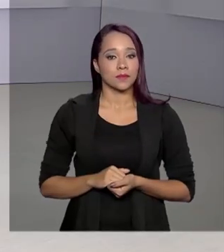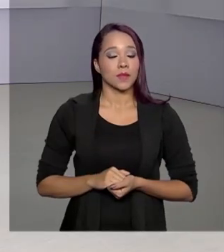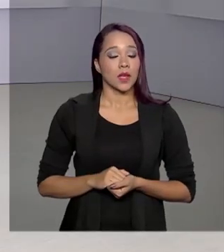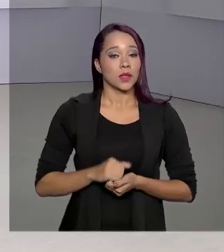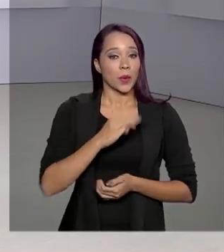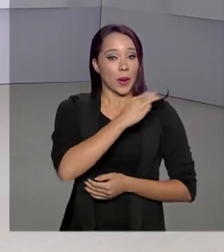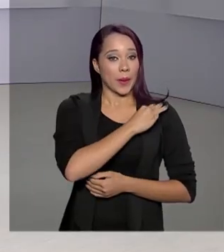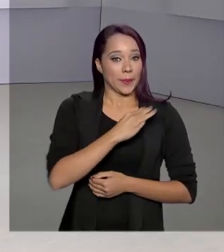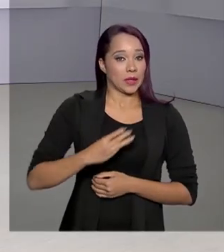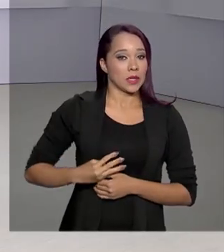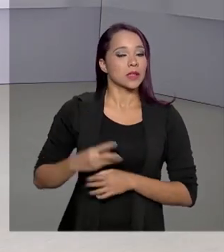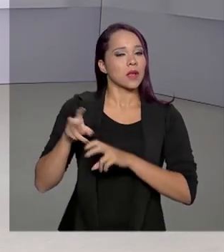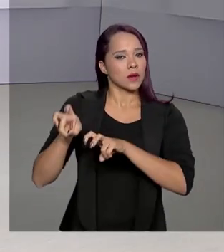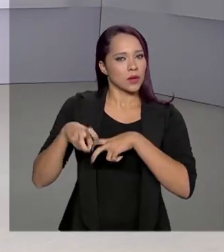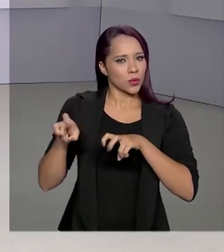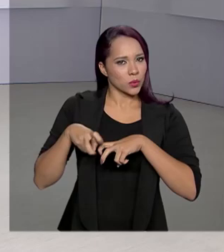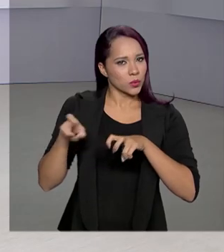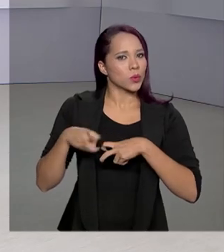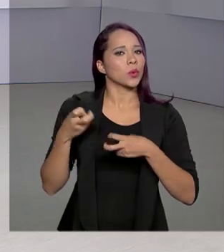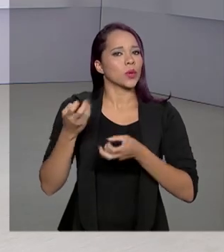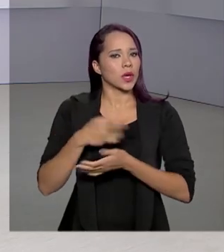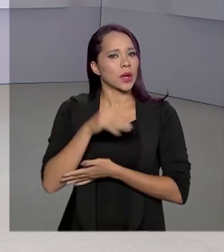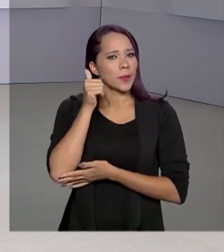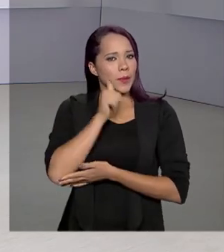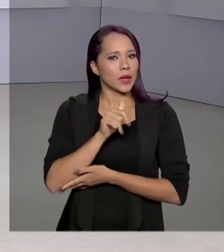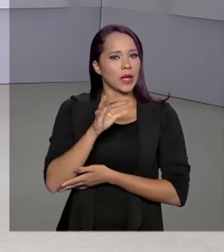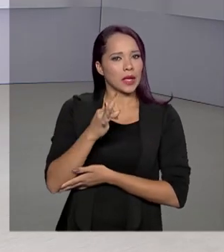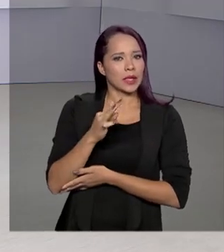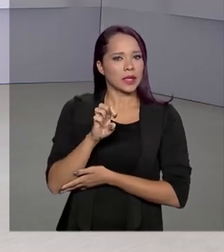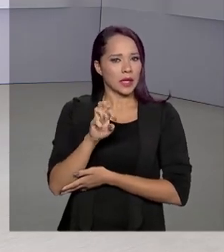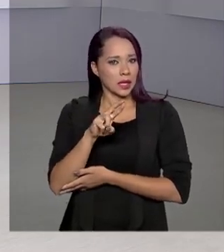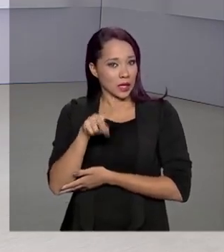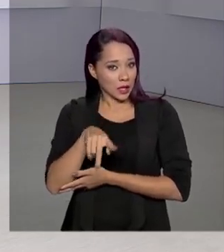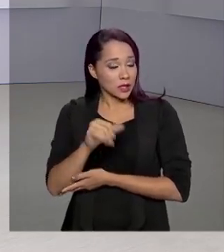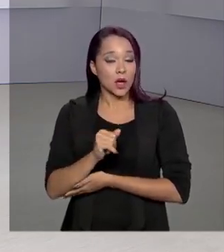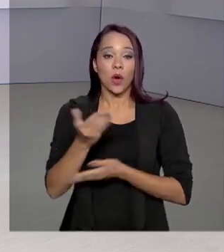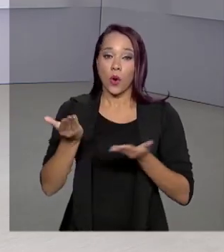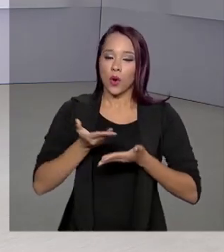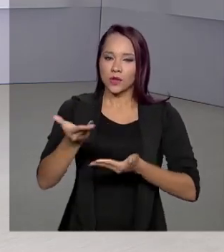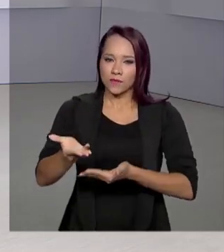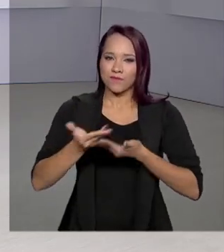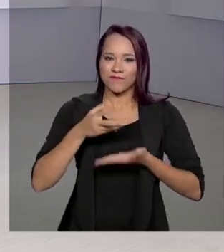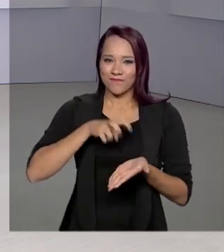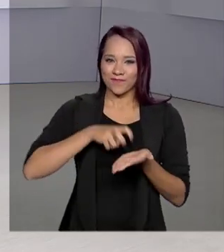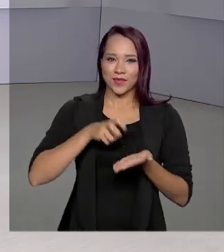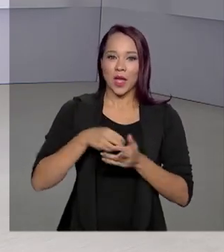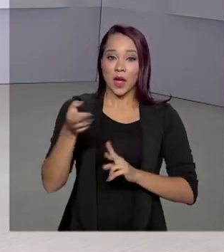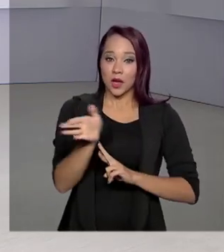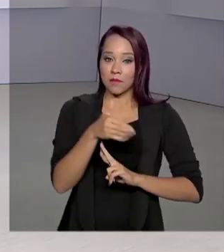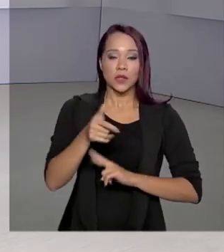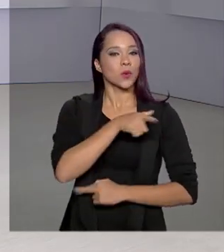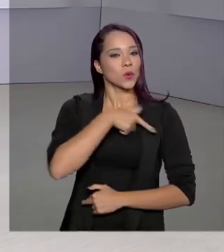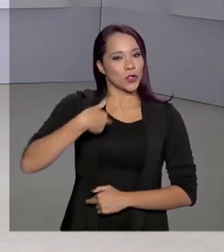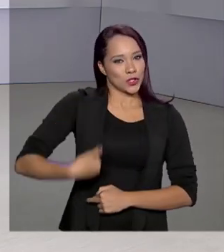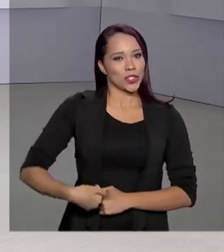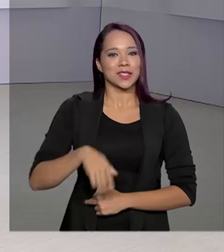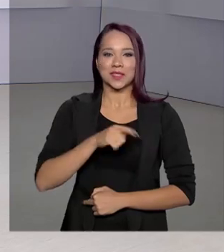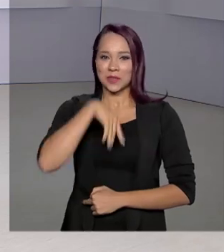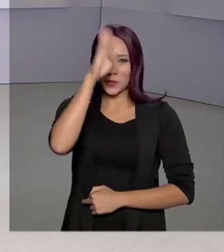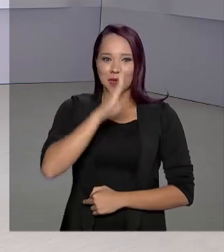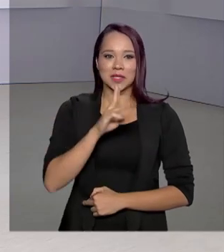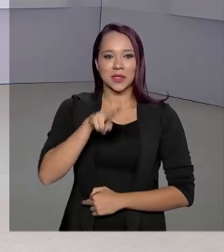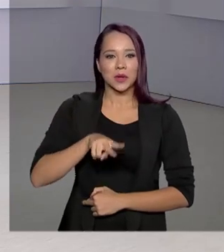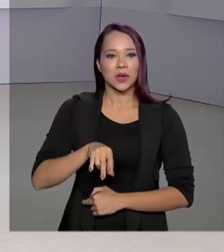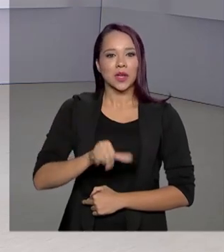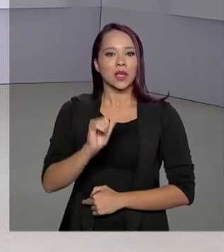ministra da Agricultura, Pecuária e Abastecimento, Tereza Cristina, recebeu hoje pela manhã o embaixador da China no Brasil, Yang